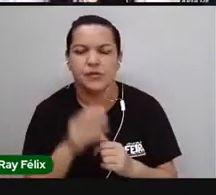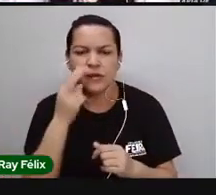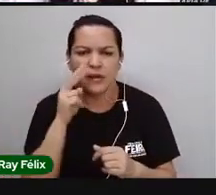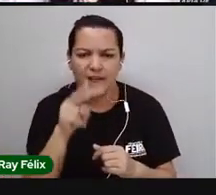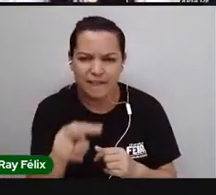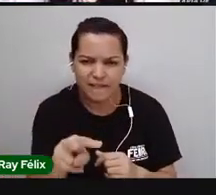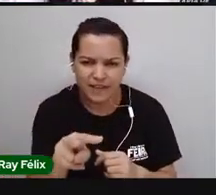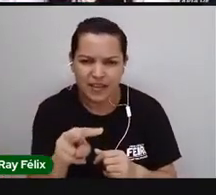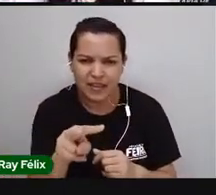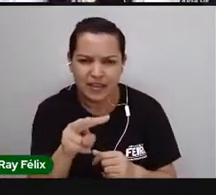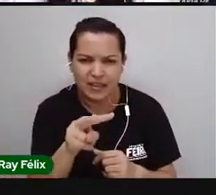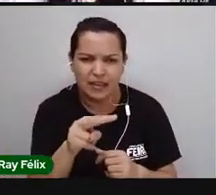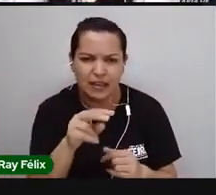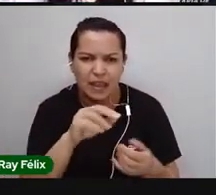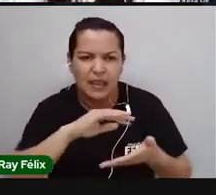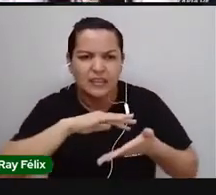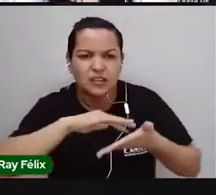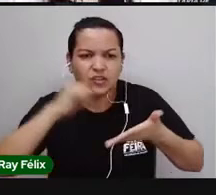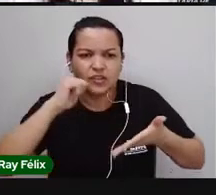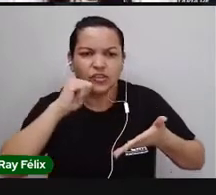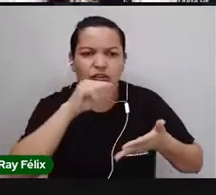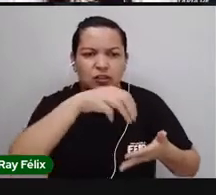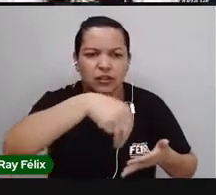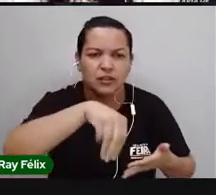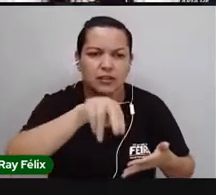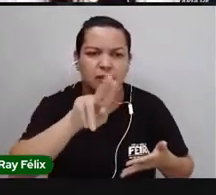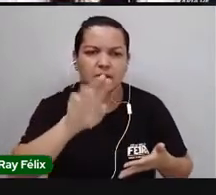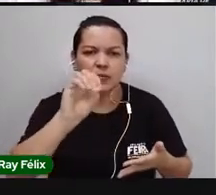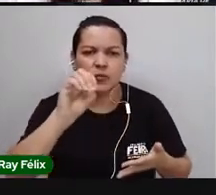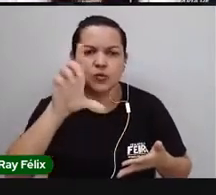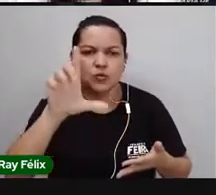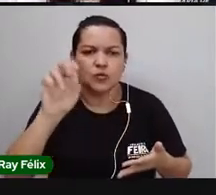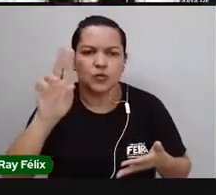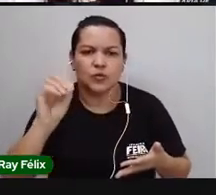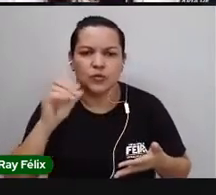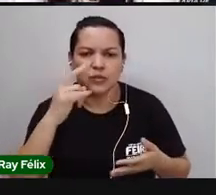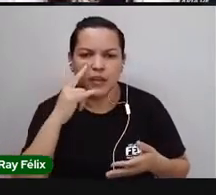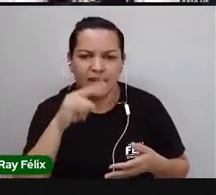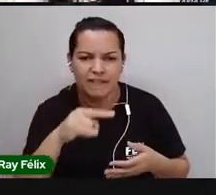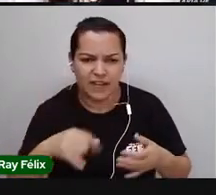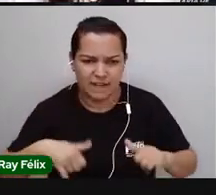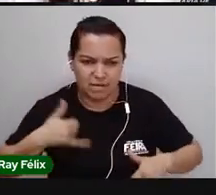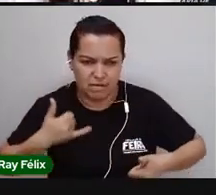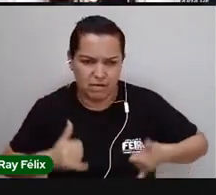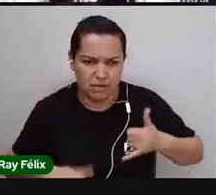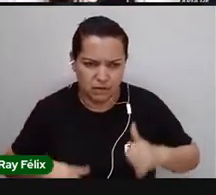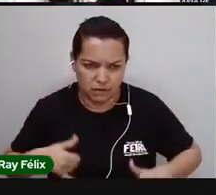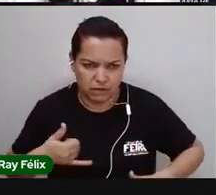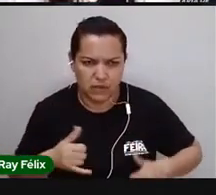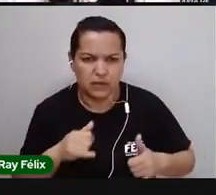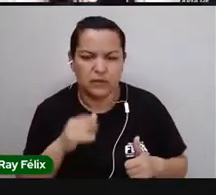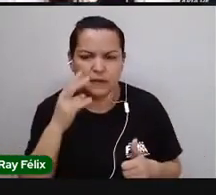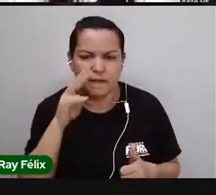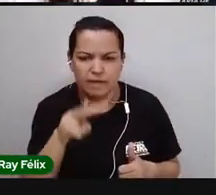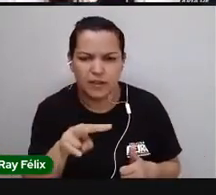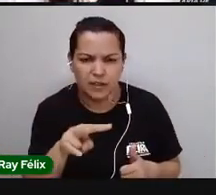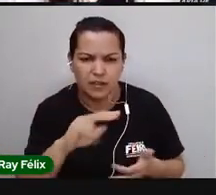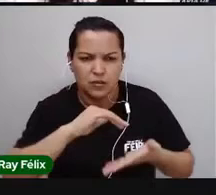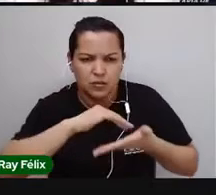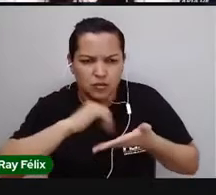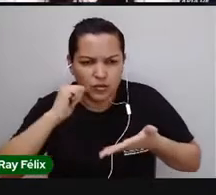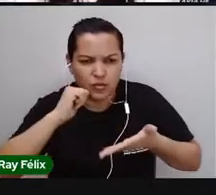tira esses músculos, conseguimos ver até algumas veias, artérias. Se a gente for